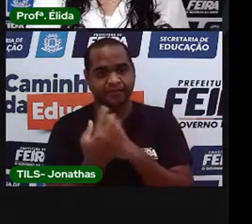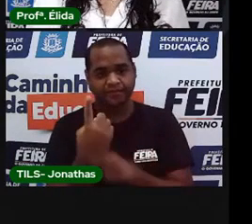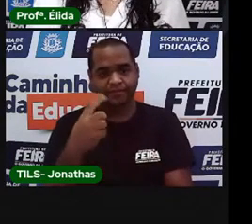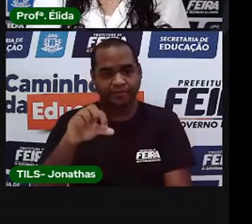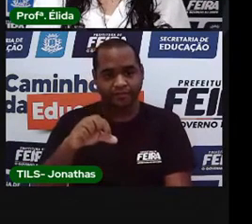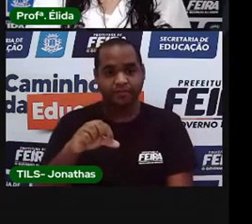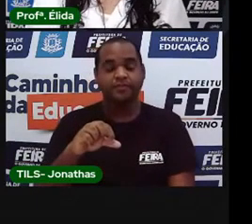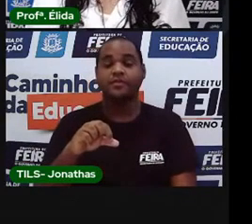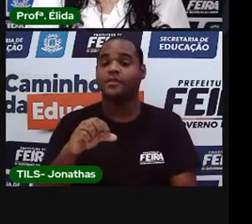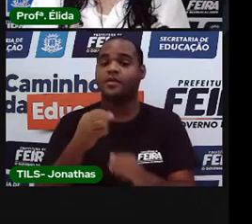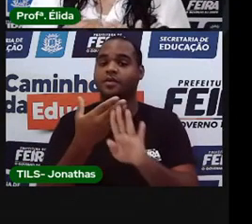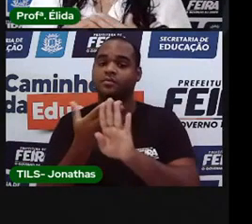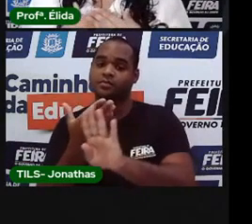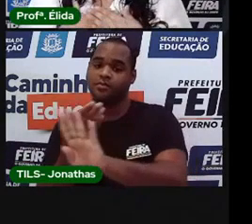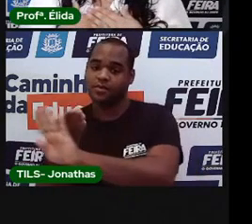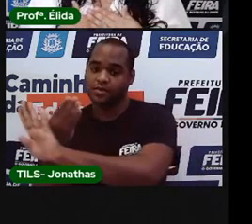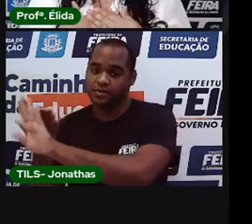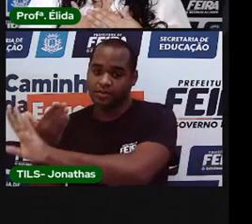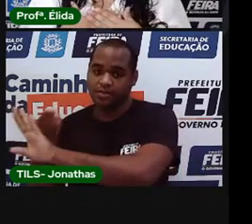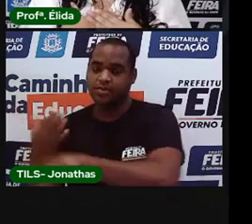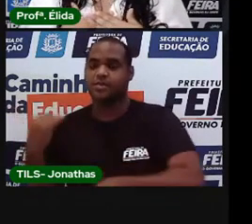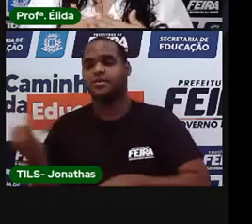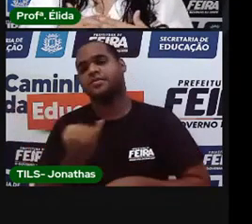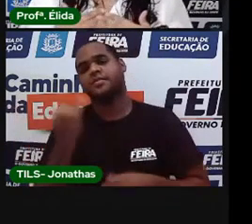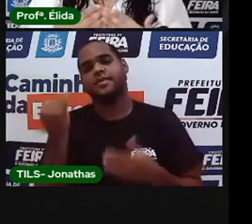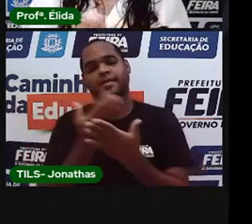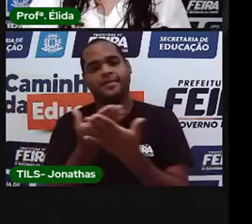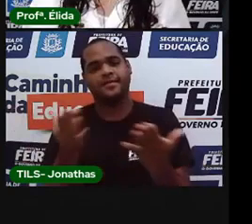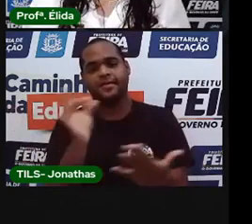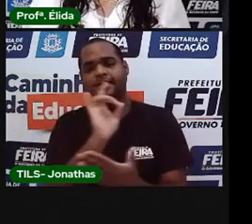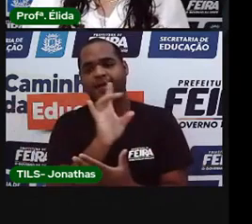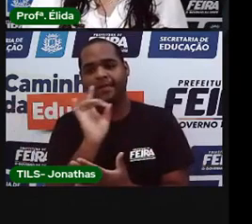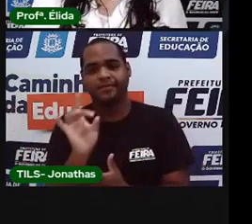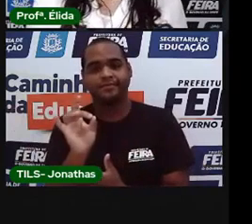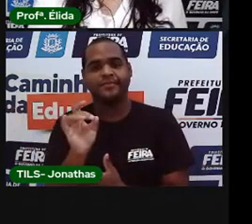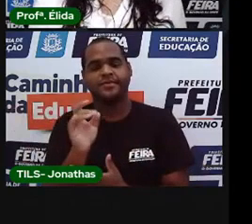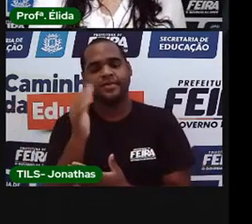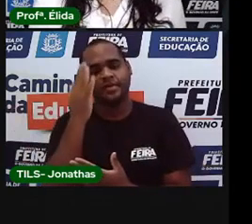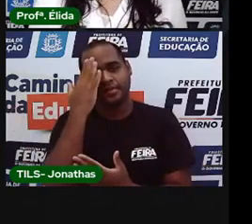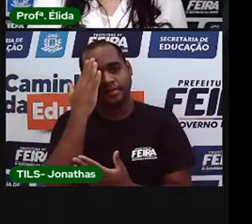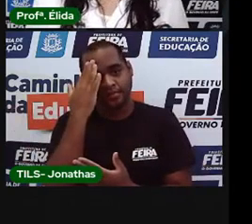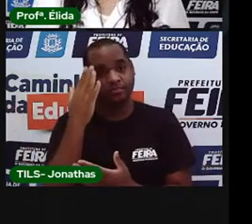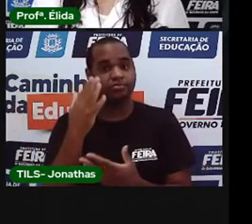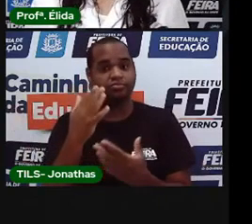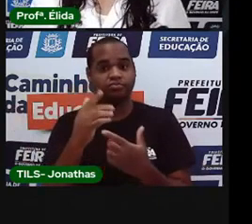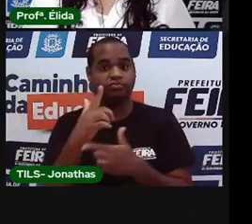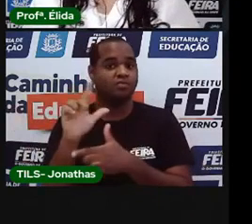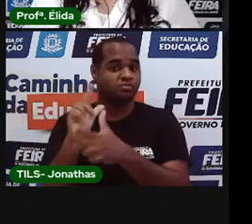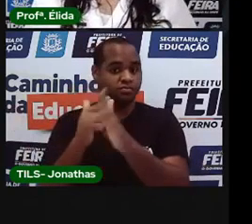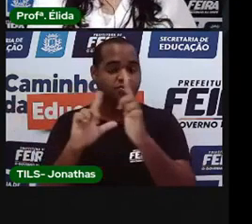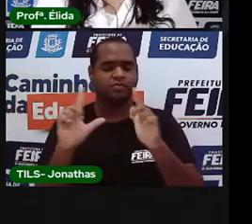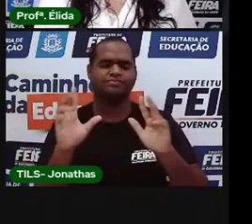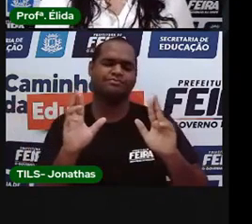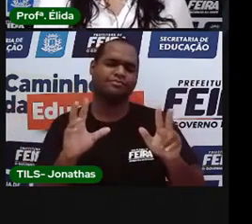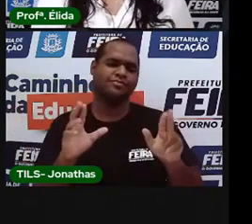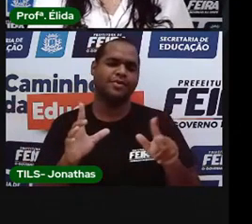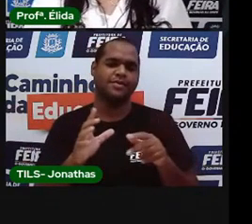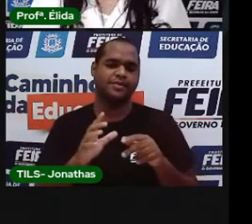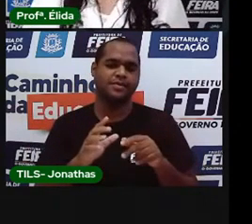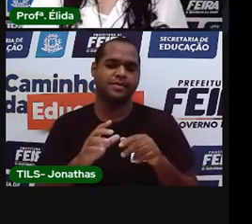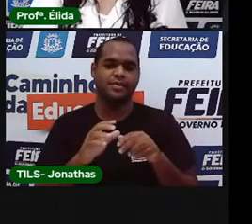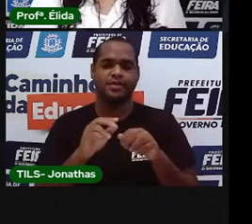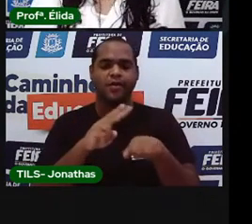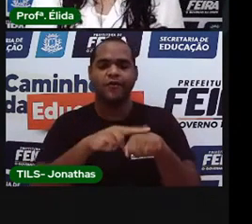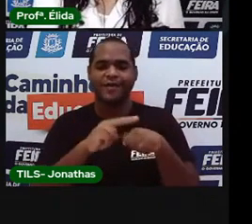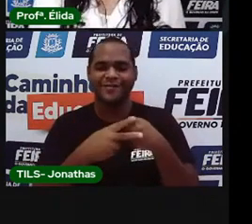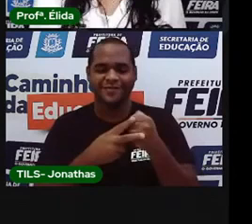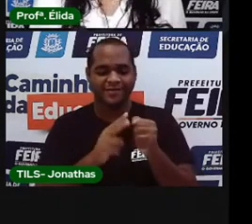necessário, não só por mim, mas pelo outro, para a gente não passar o vírus um